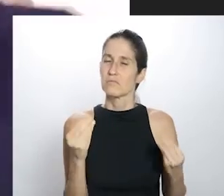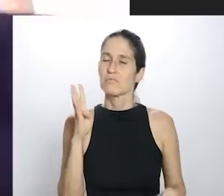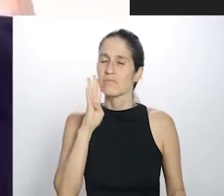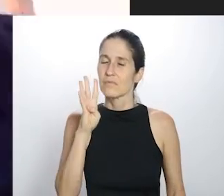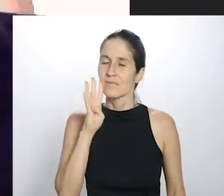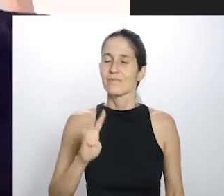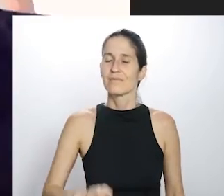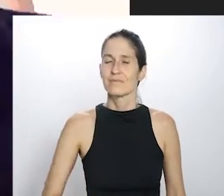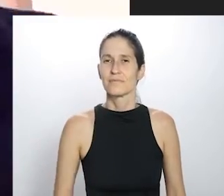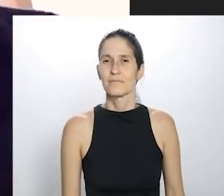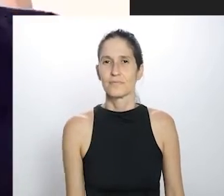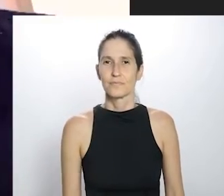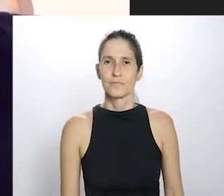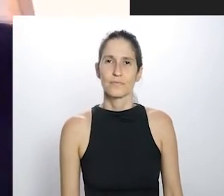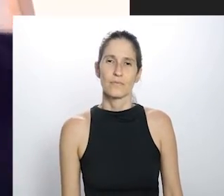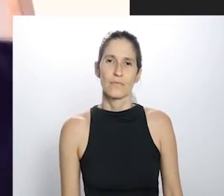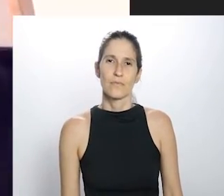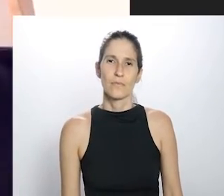Foi muito legal.